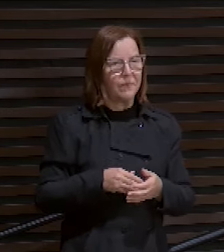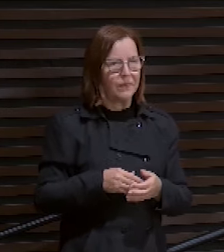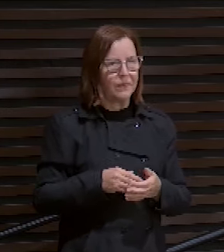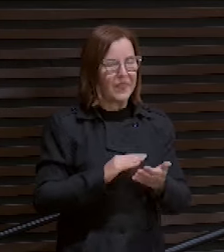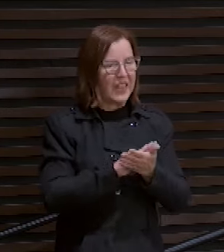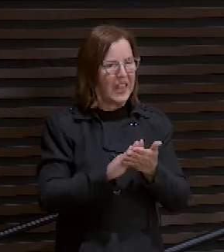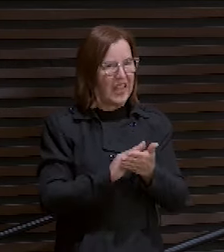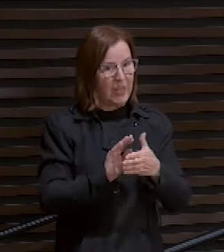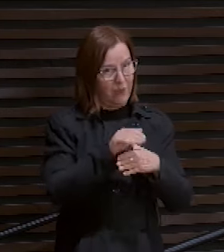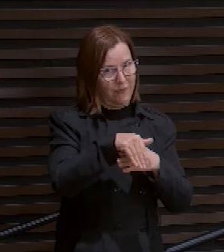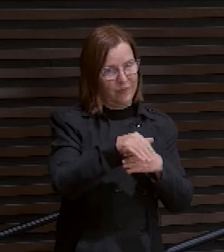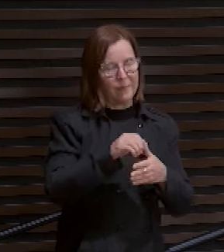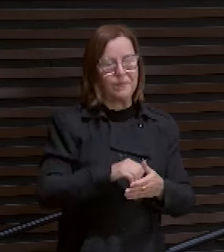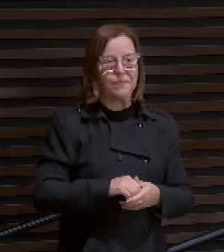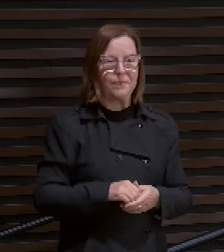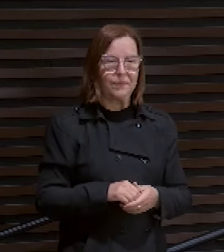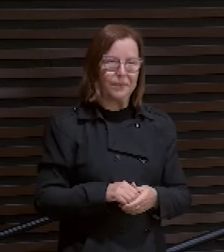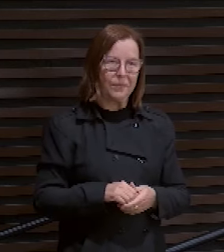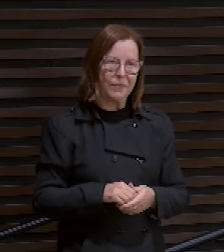Então, tá bom.